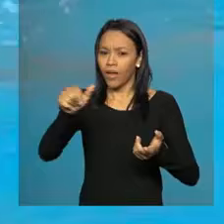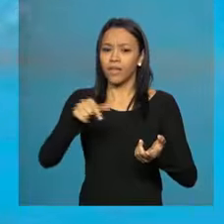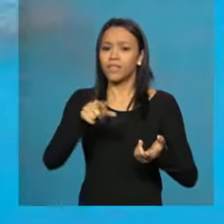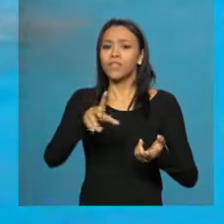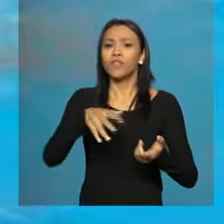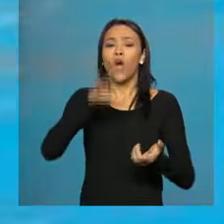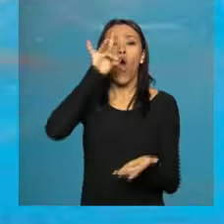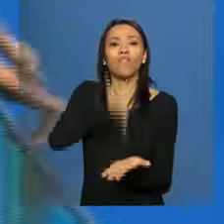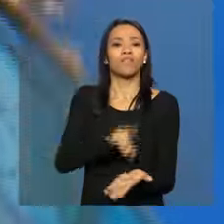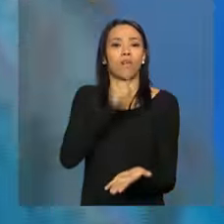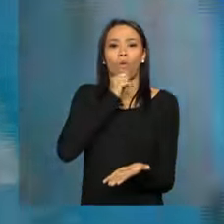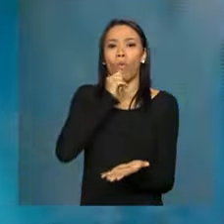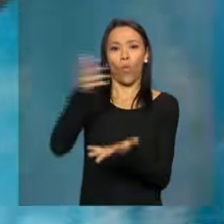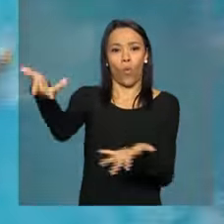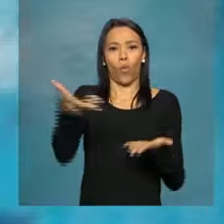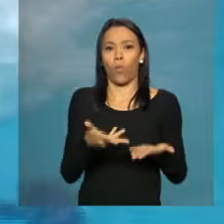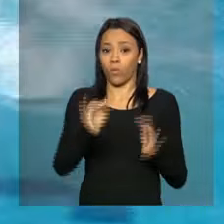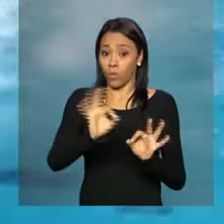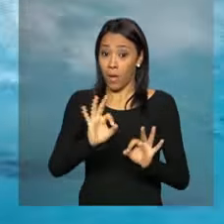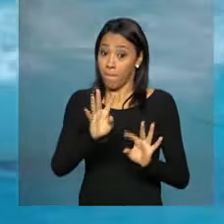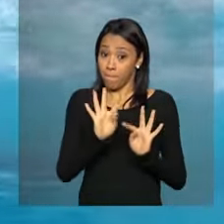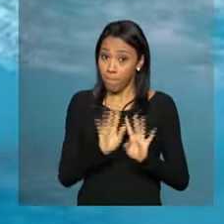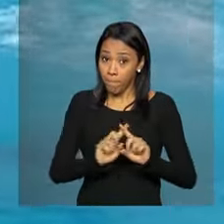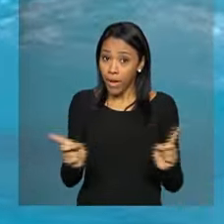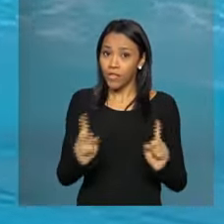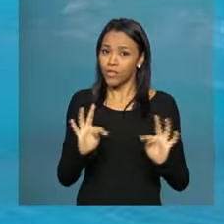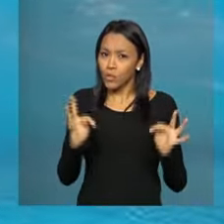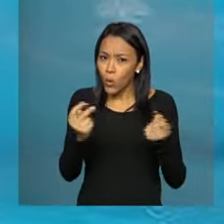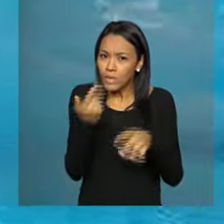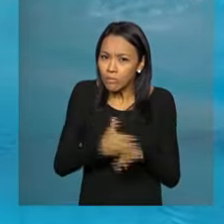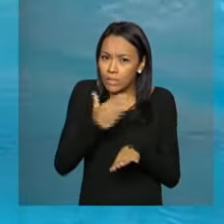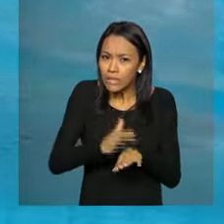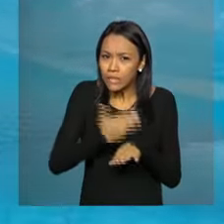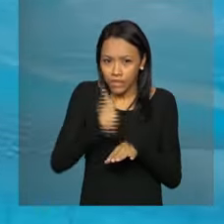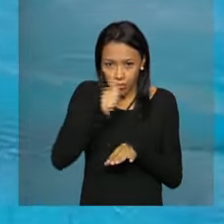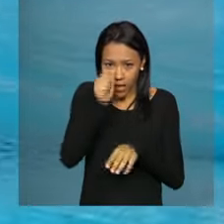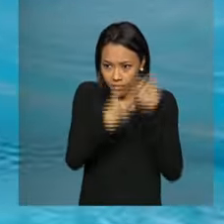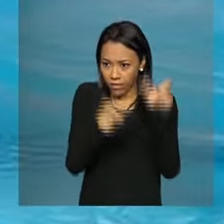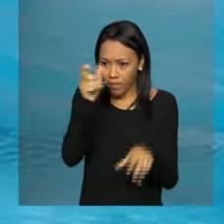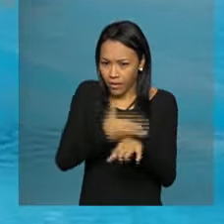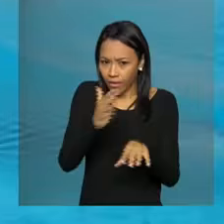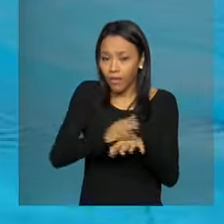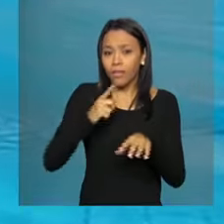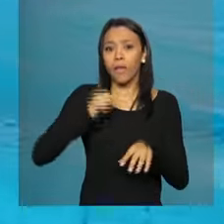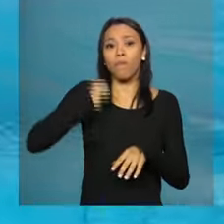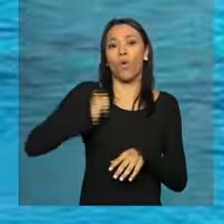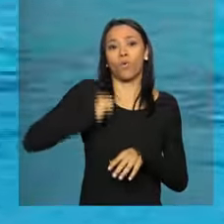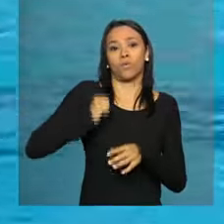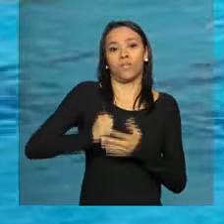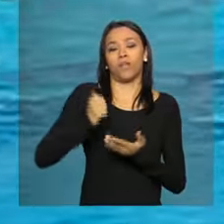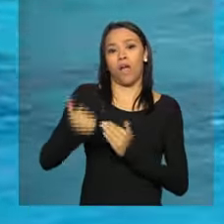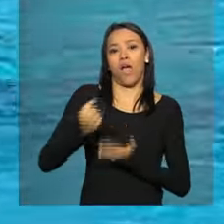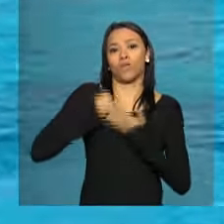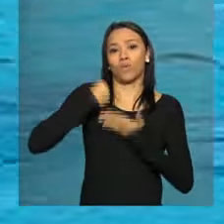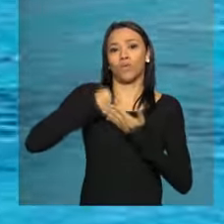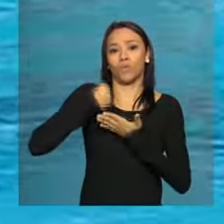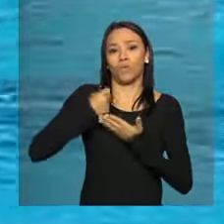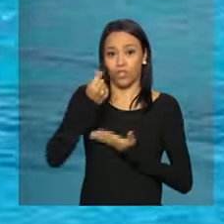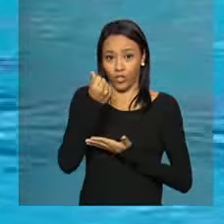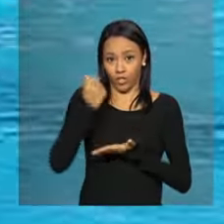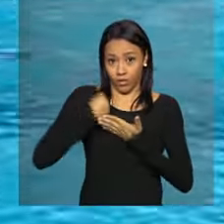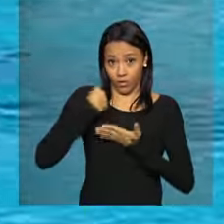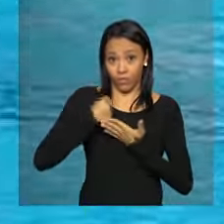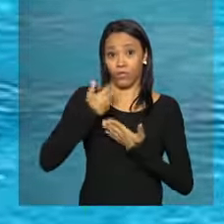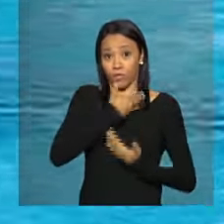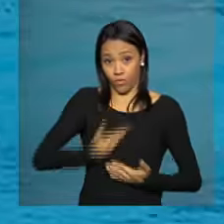oficialmente, mas todas as nadadoras que treinam para a seleção possuem o Bolsa Atleta do Governo Federal nas categorias Internacional